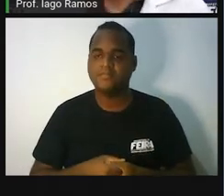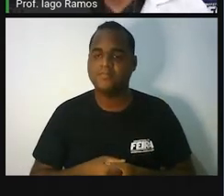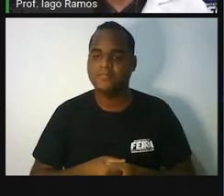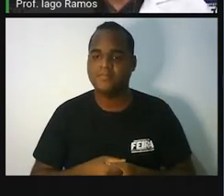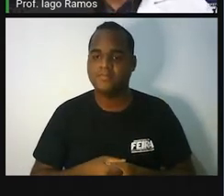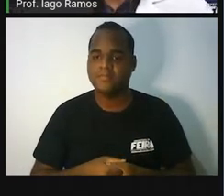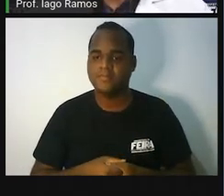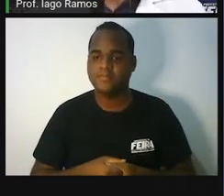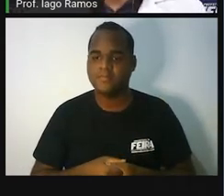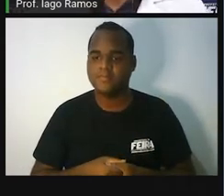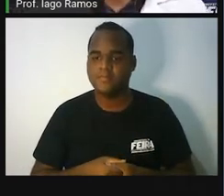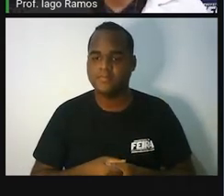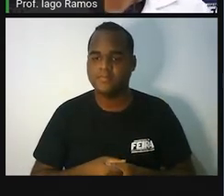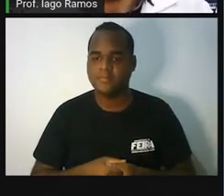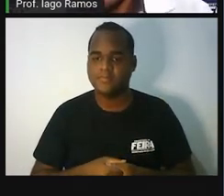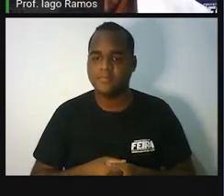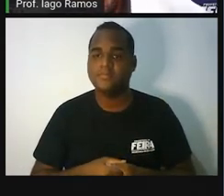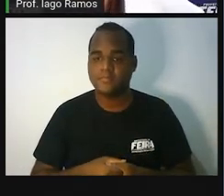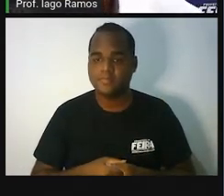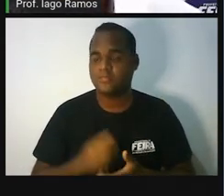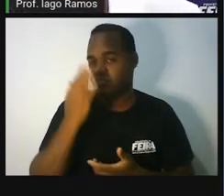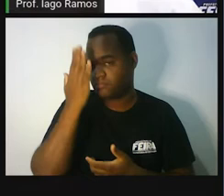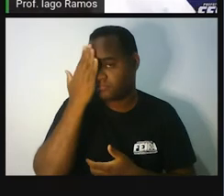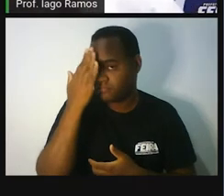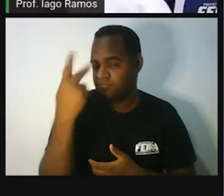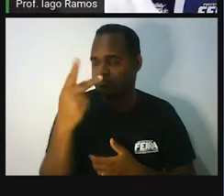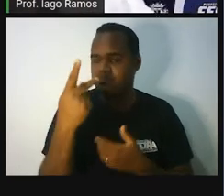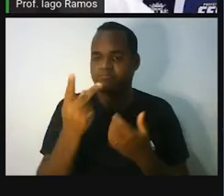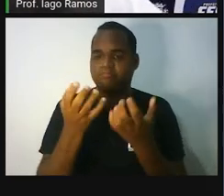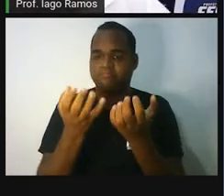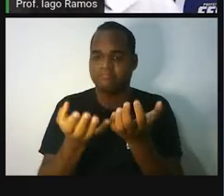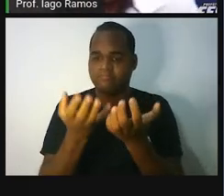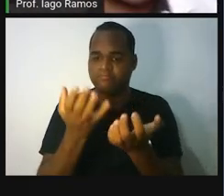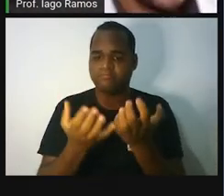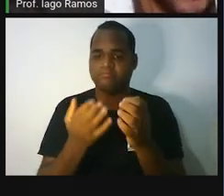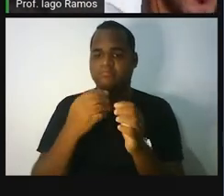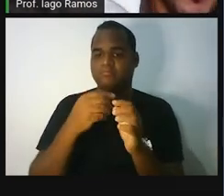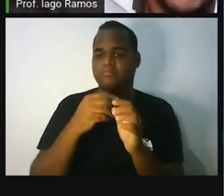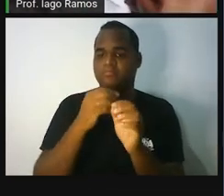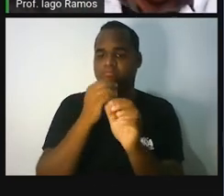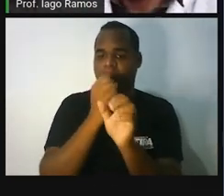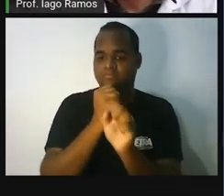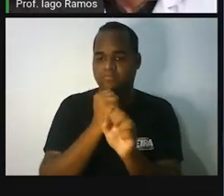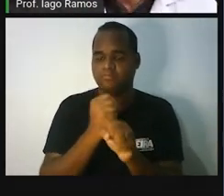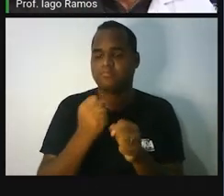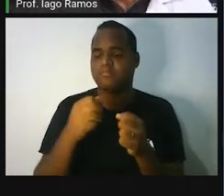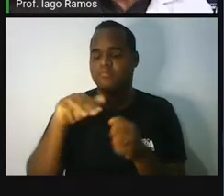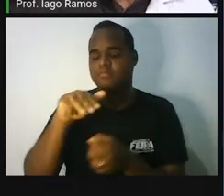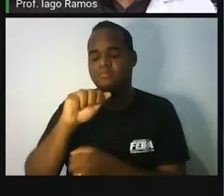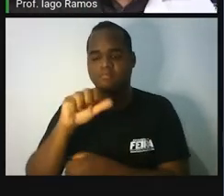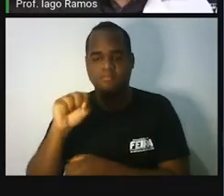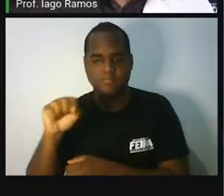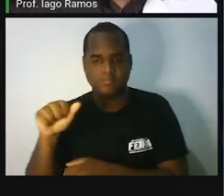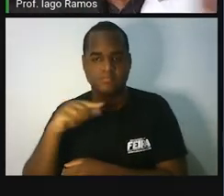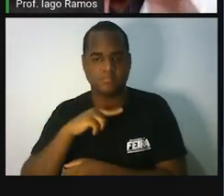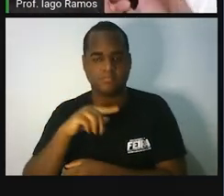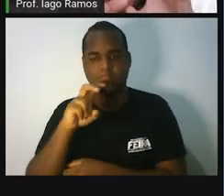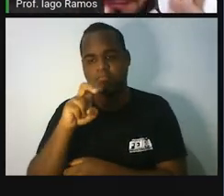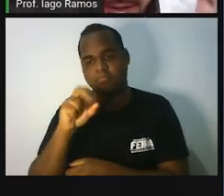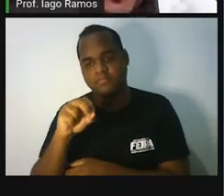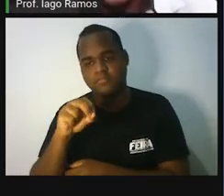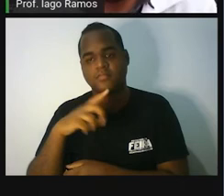Você já sabe que cada caixinha marrom com X tem massa de 50. Ó, é aquela